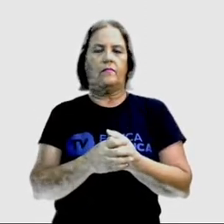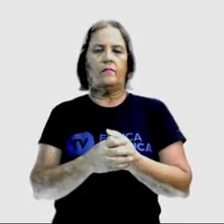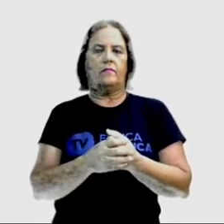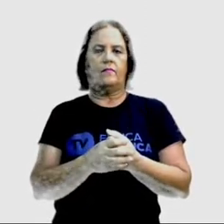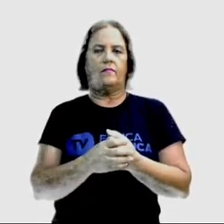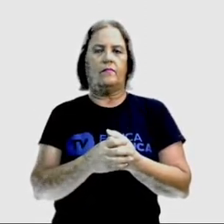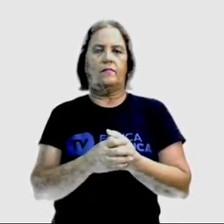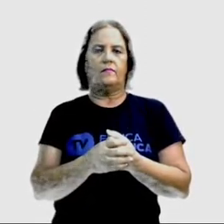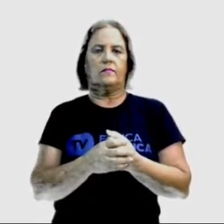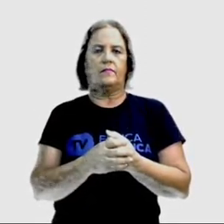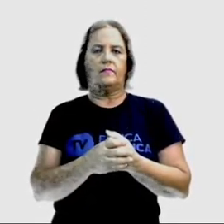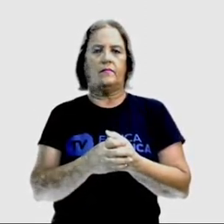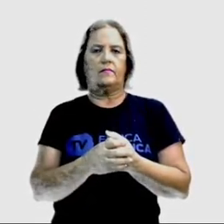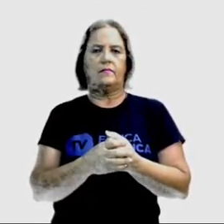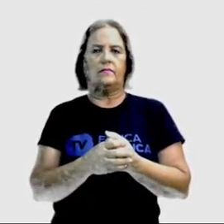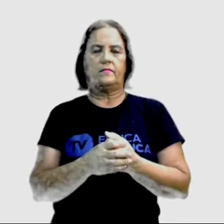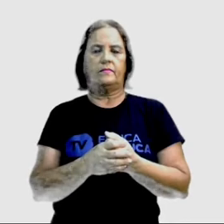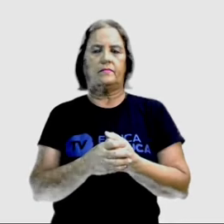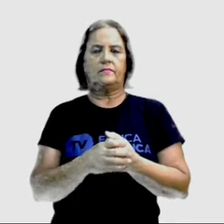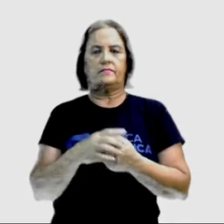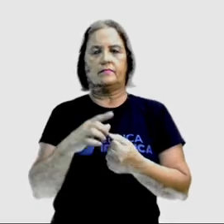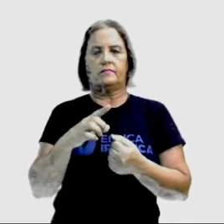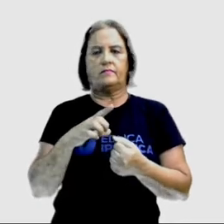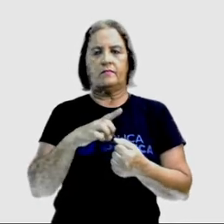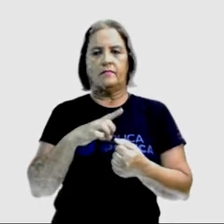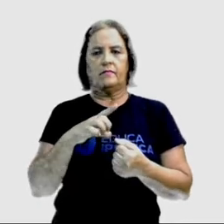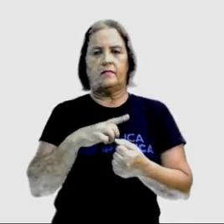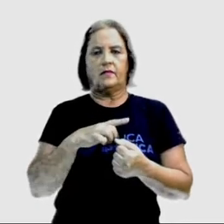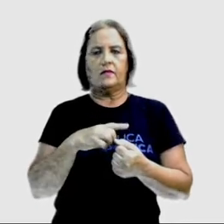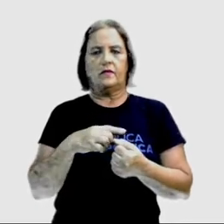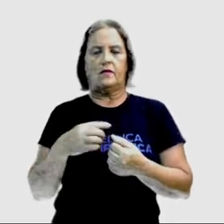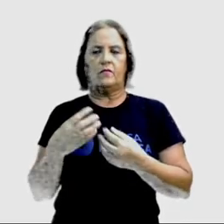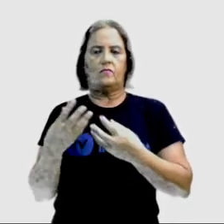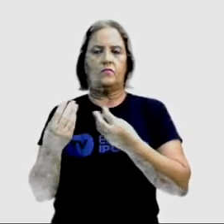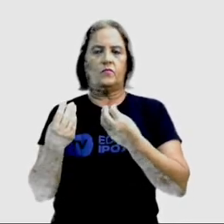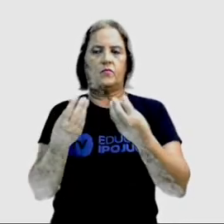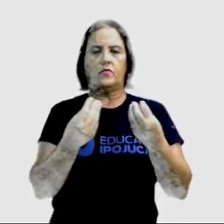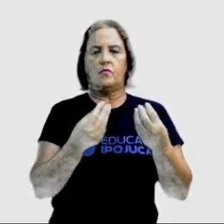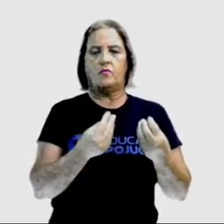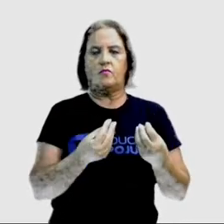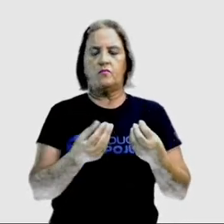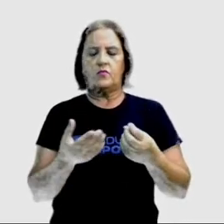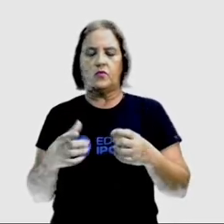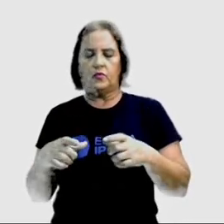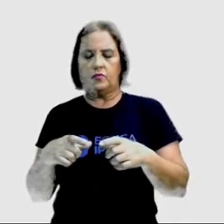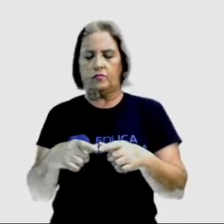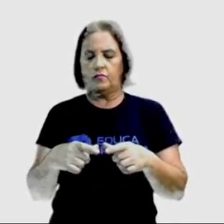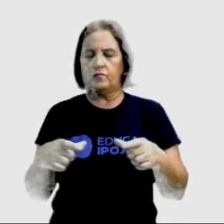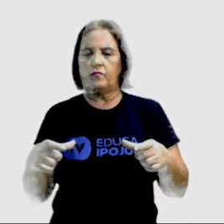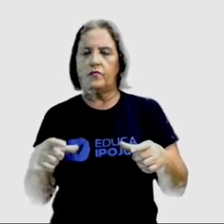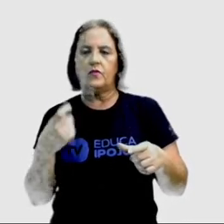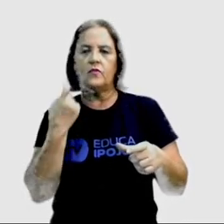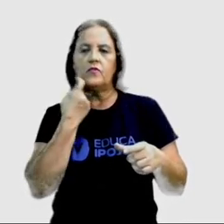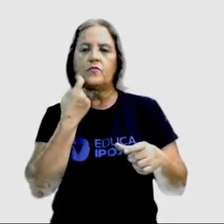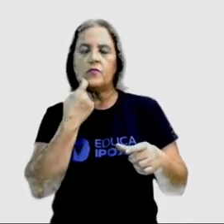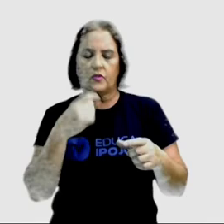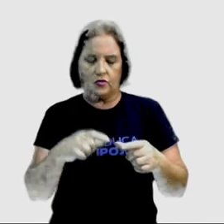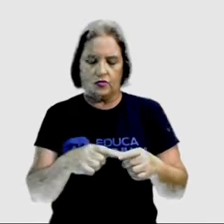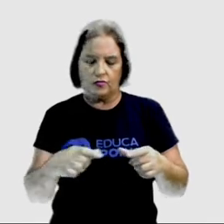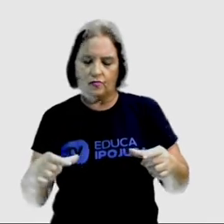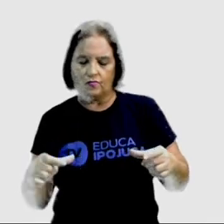cans in the kitchen. Então, nós temos um monte de lata, de sardinha na cozinha.